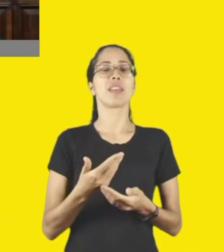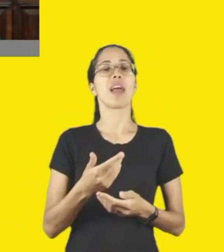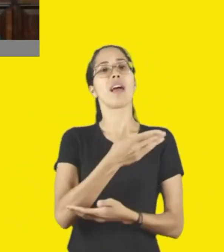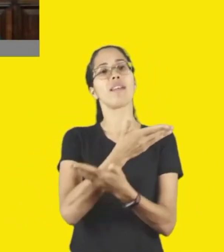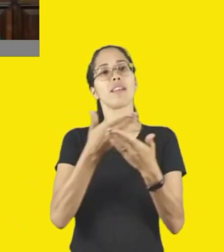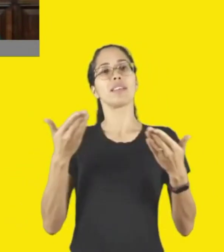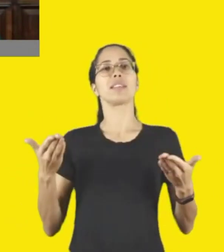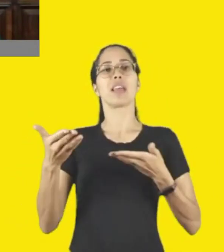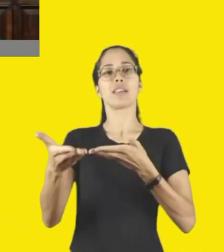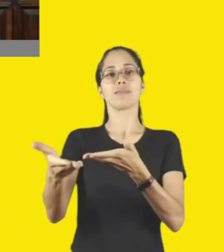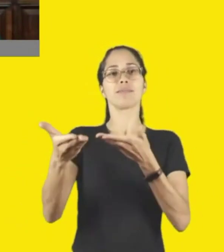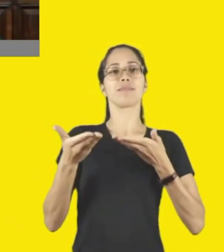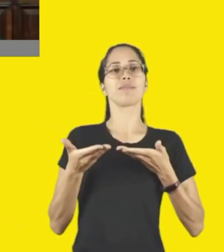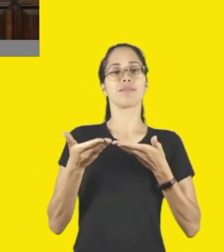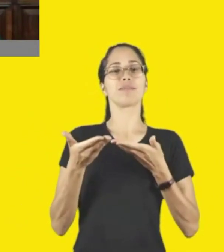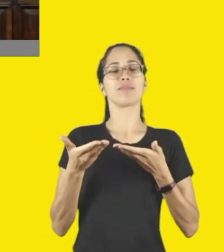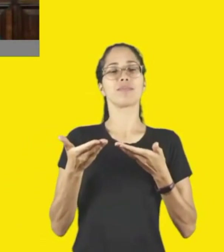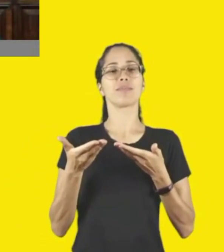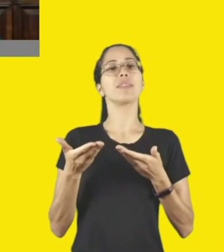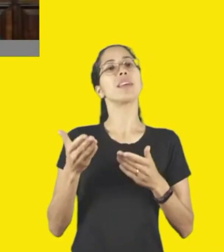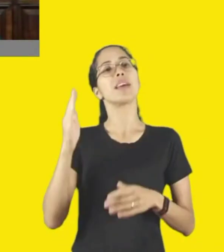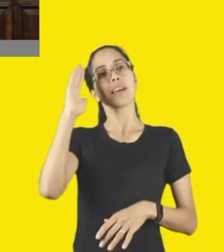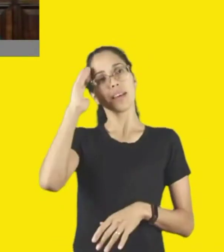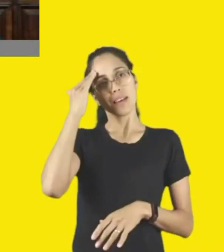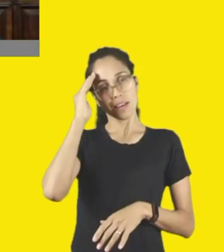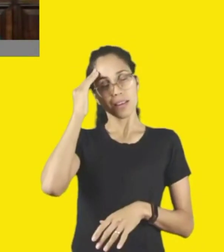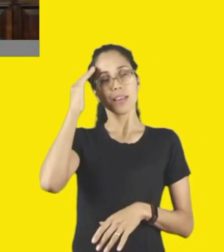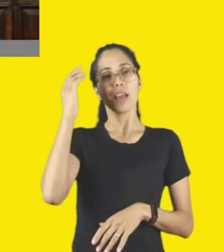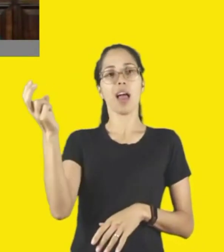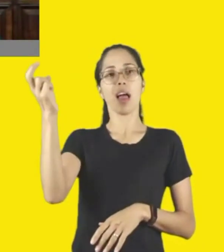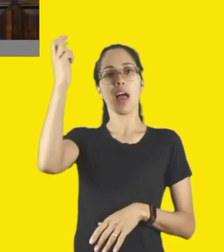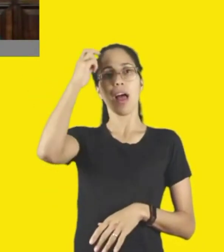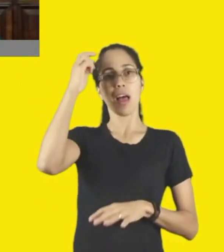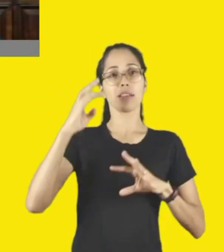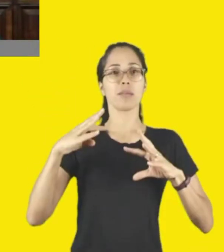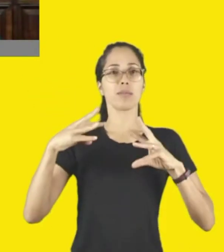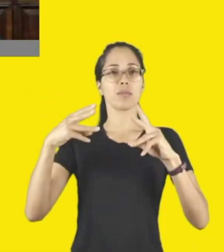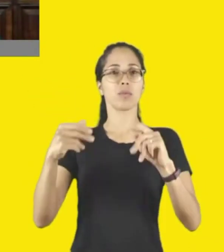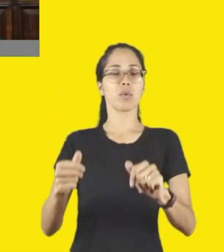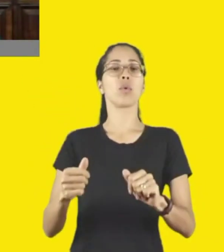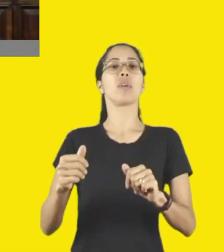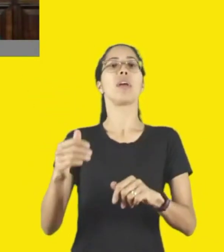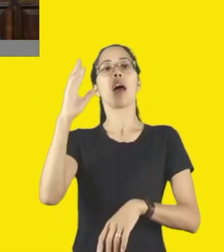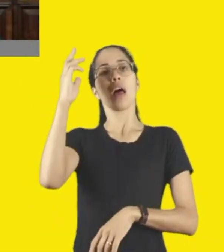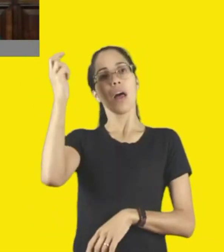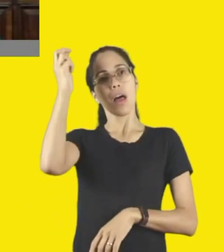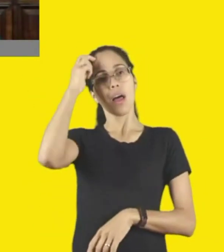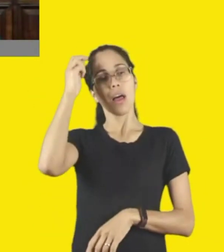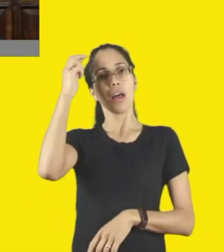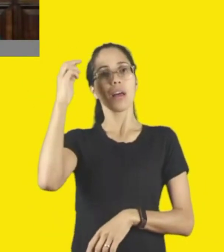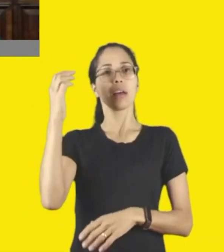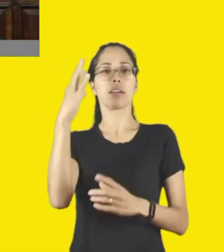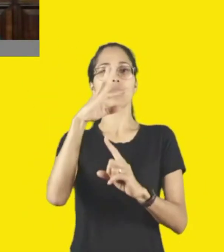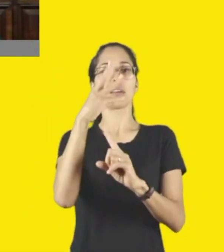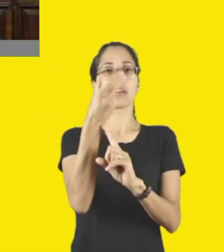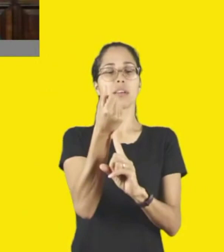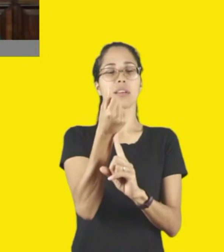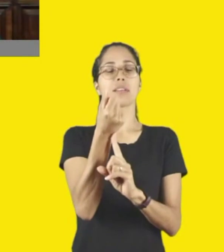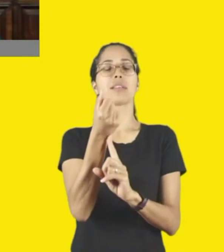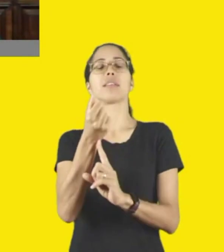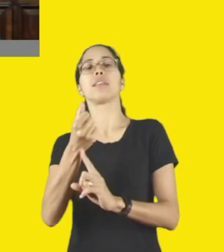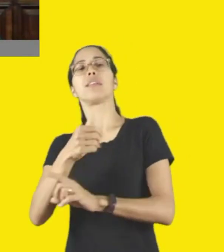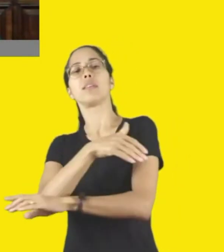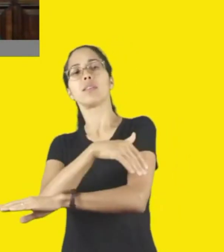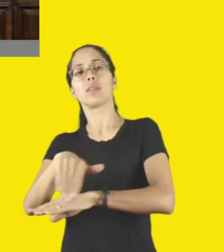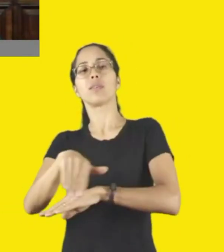para as praças e esse entendimento que a arte para todos, a arte na rua para todas as pessoas, é, de fato, o